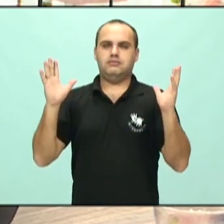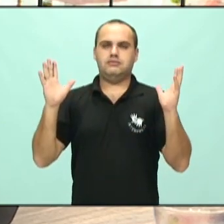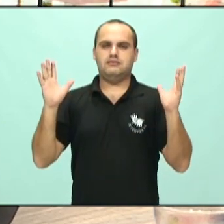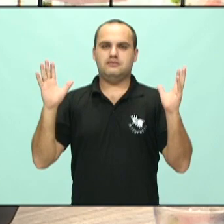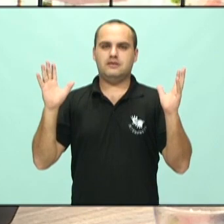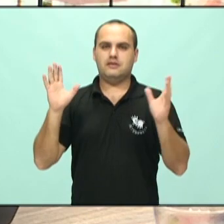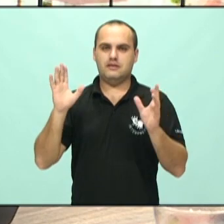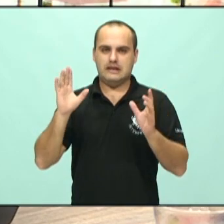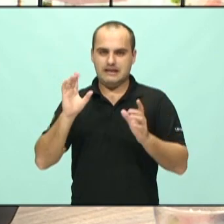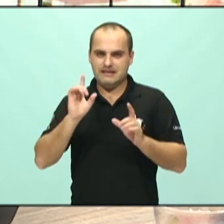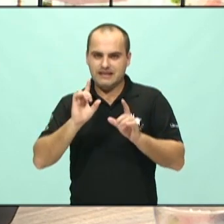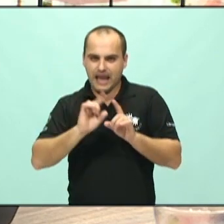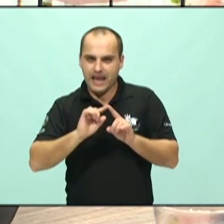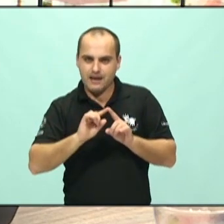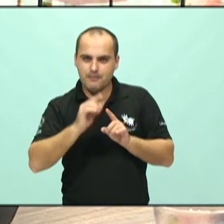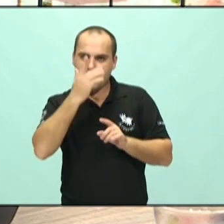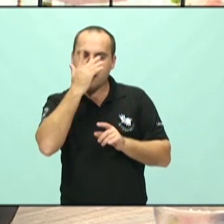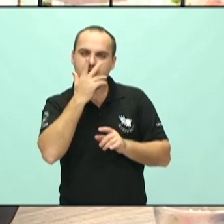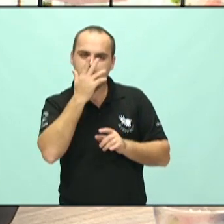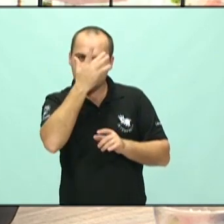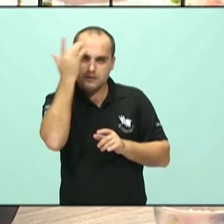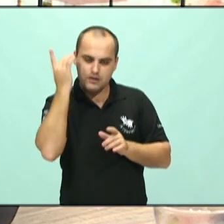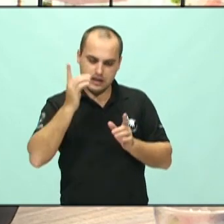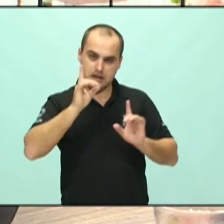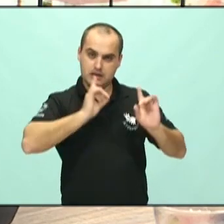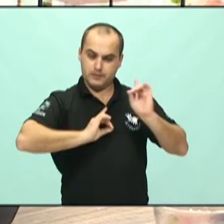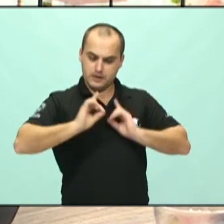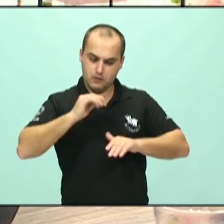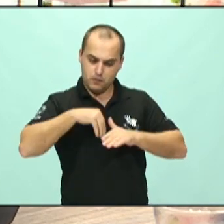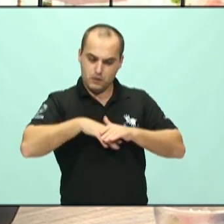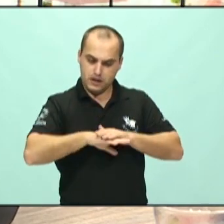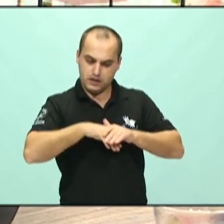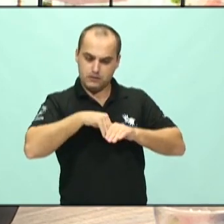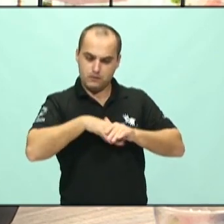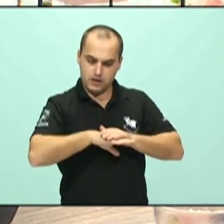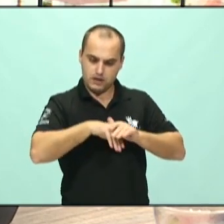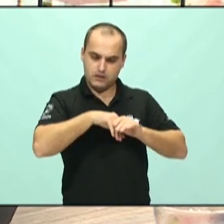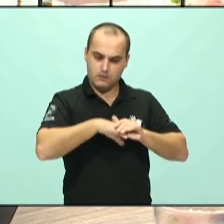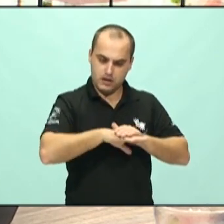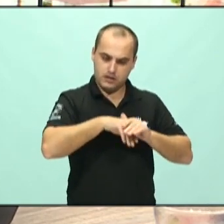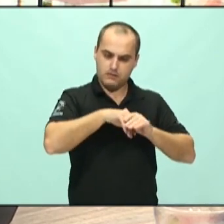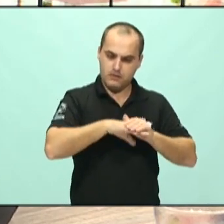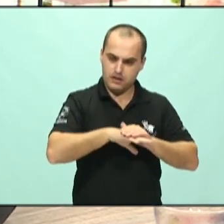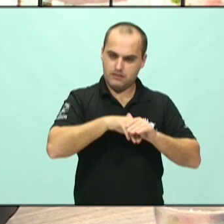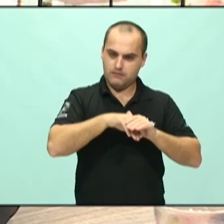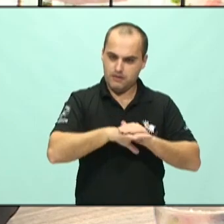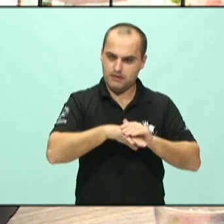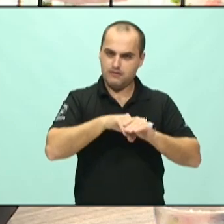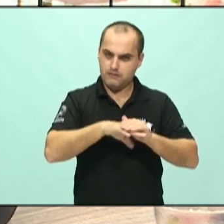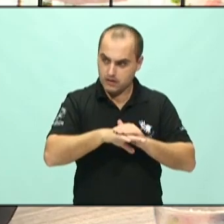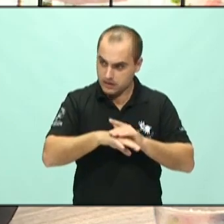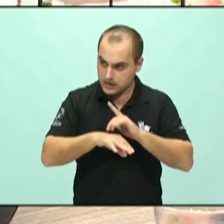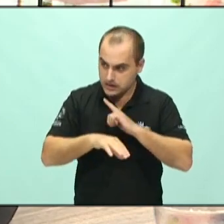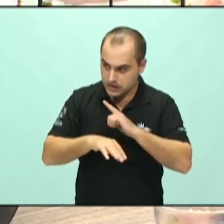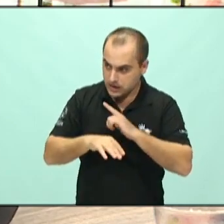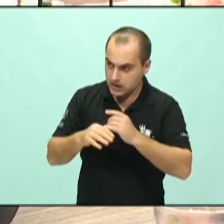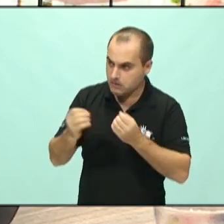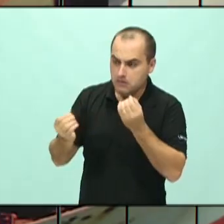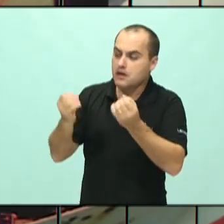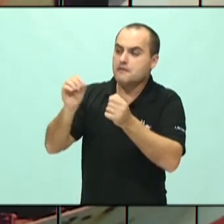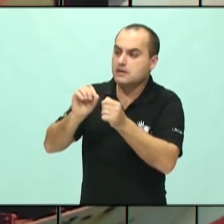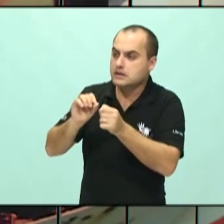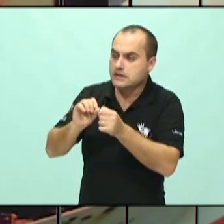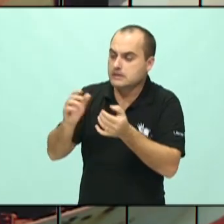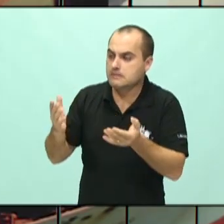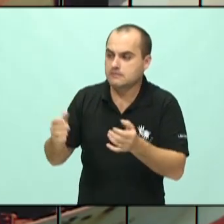do quadro depressivo já está instalado e praticamente mórbido, e aí? O que fazer,